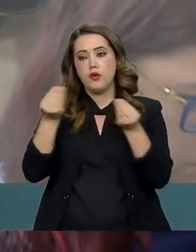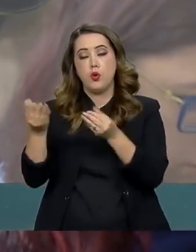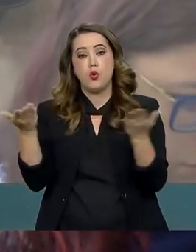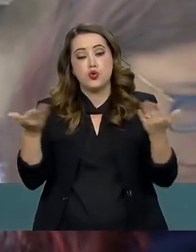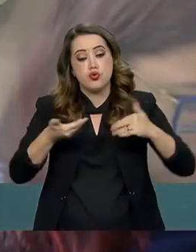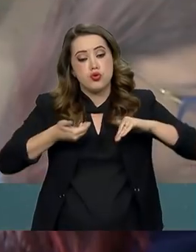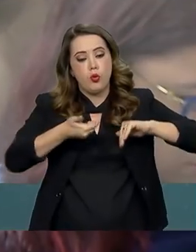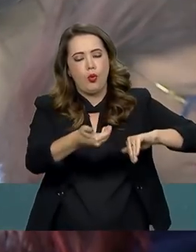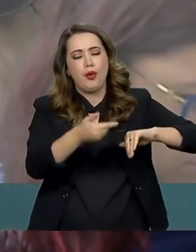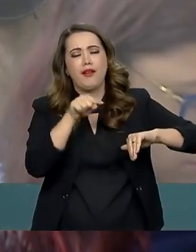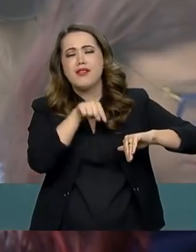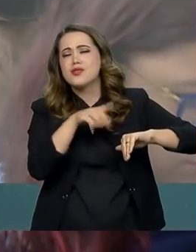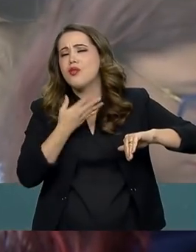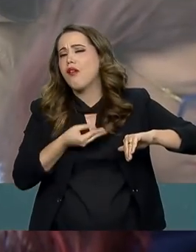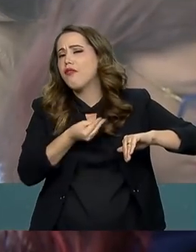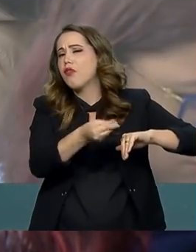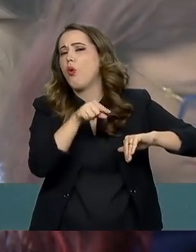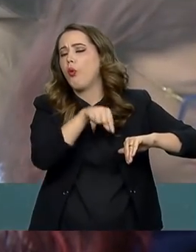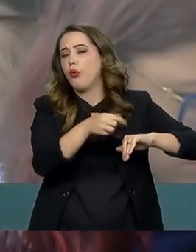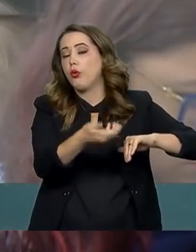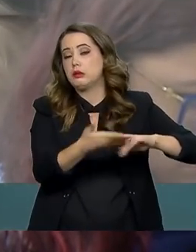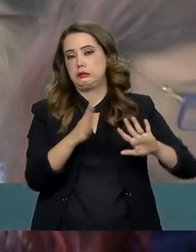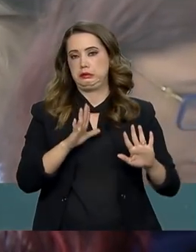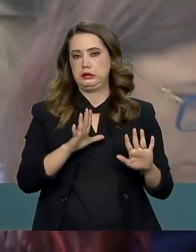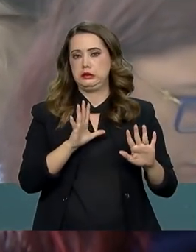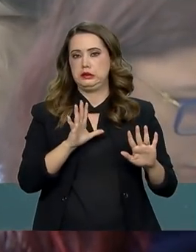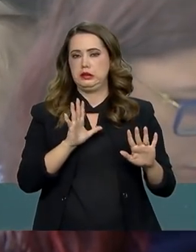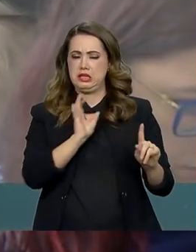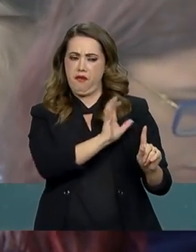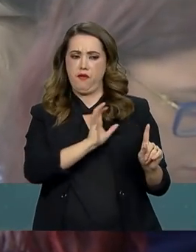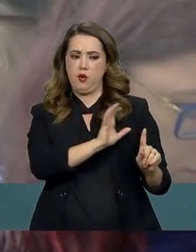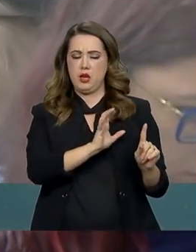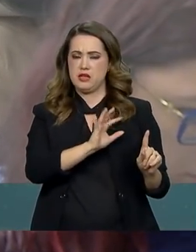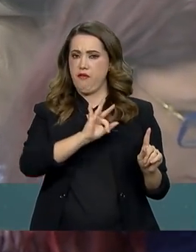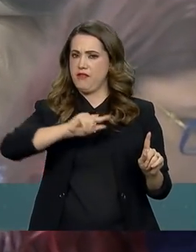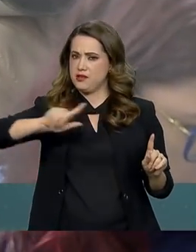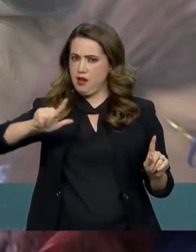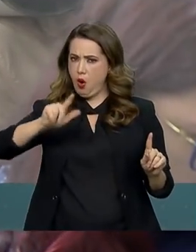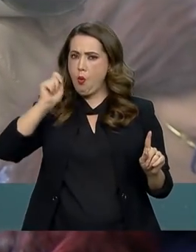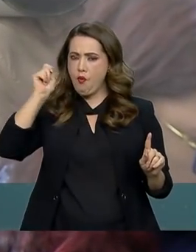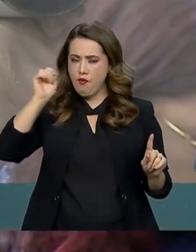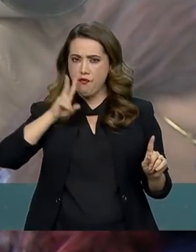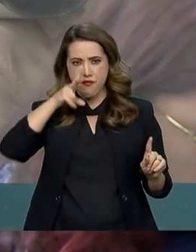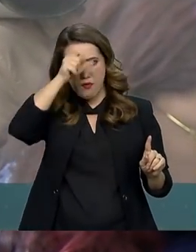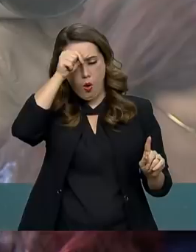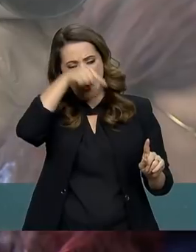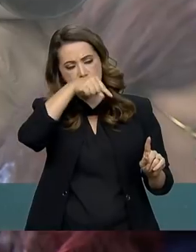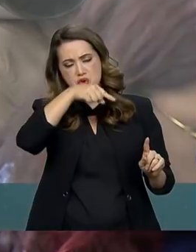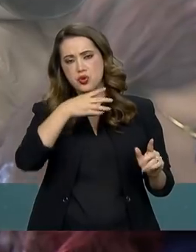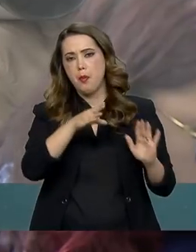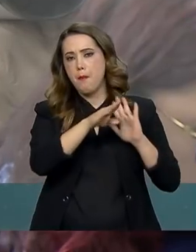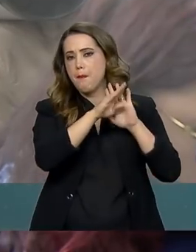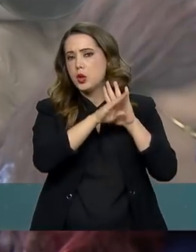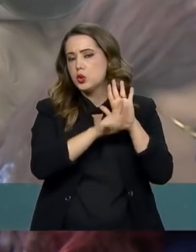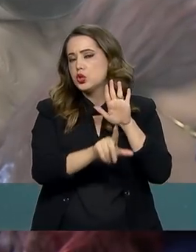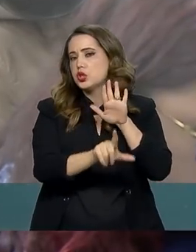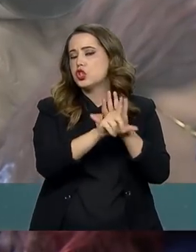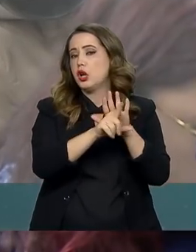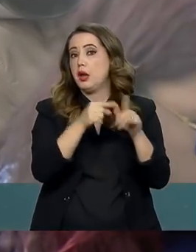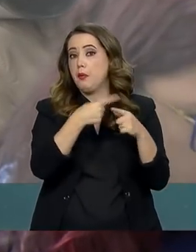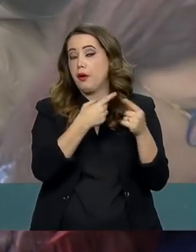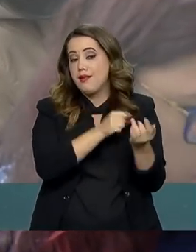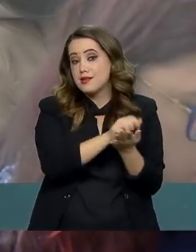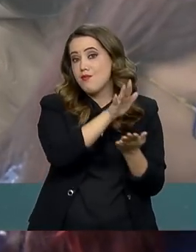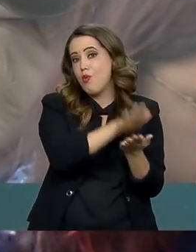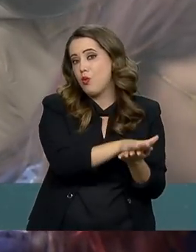Congresso, eu queria saber se existe algum impacto fiscal potencial desse projeto com a questão das multas.